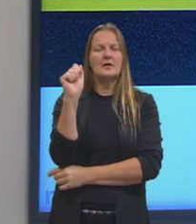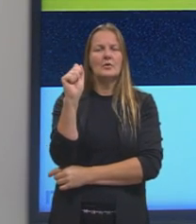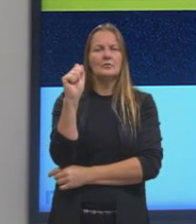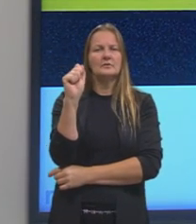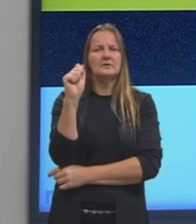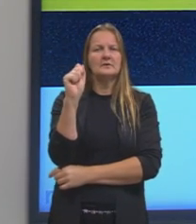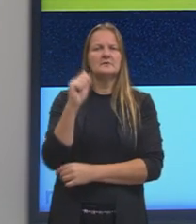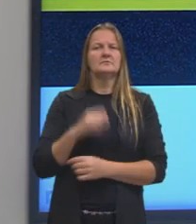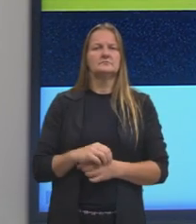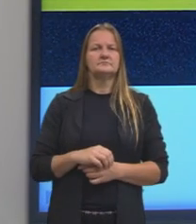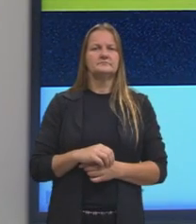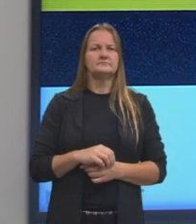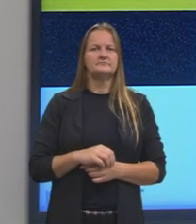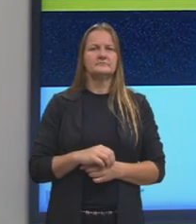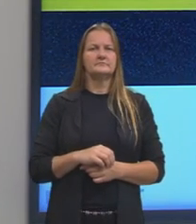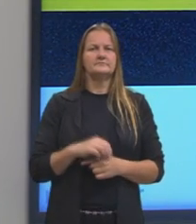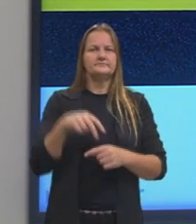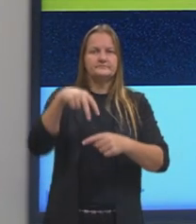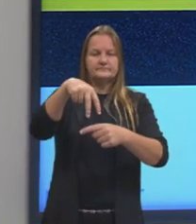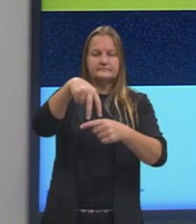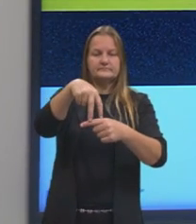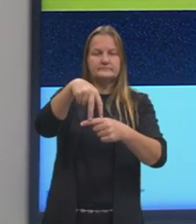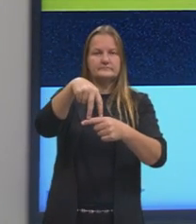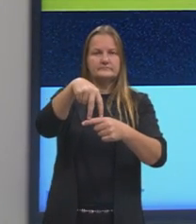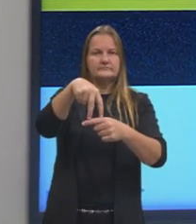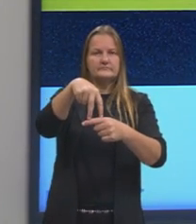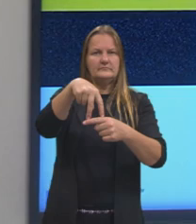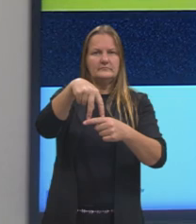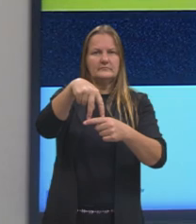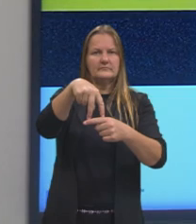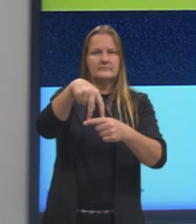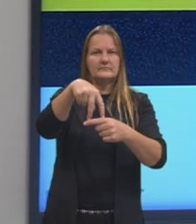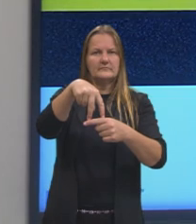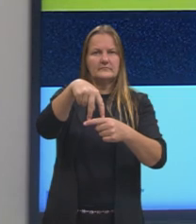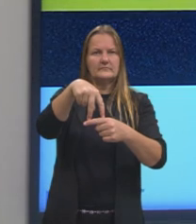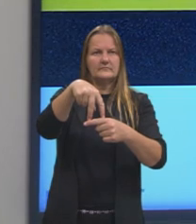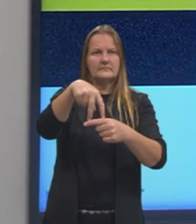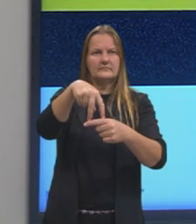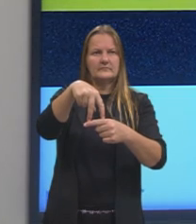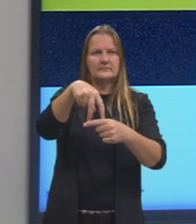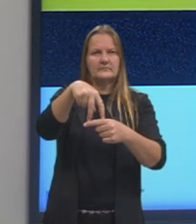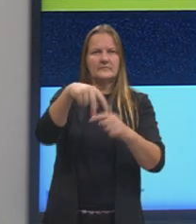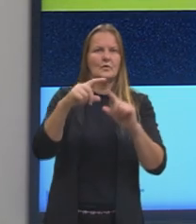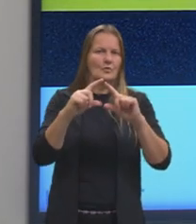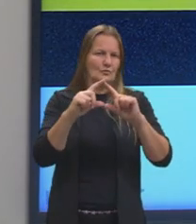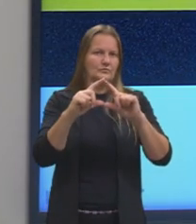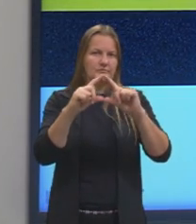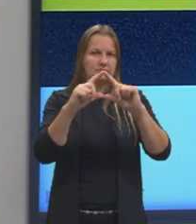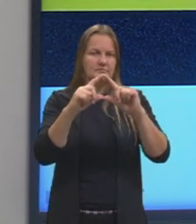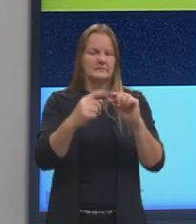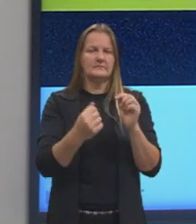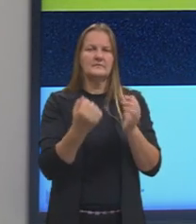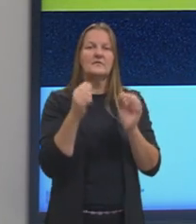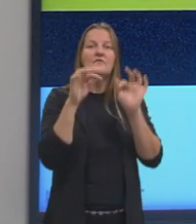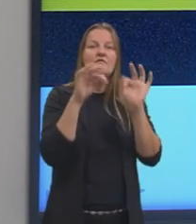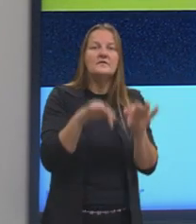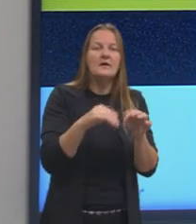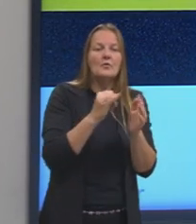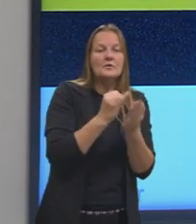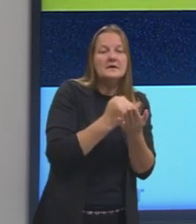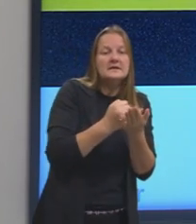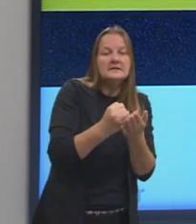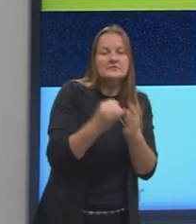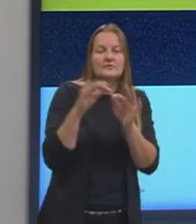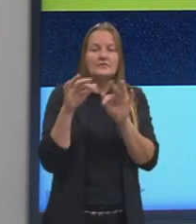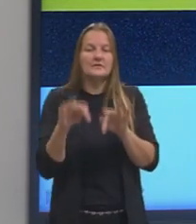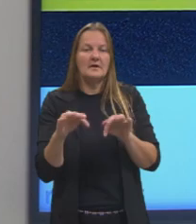sentido de variação, intervalo. Então, sempre que aparecer esse delta, a gente pode dizer final e inicial